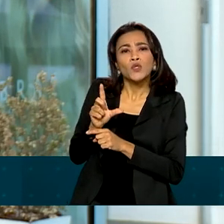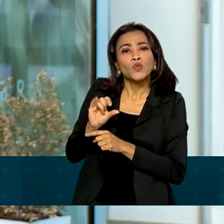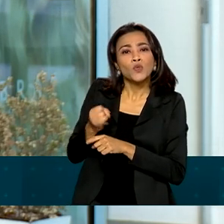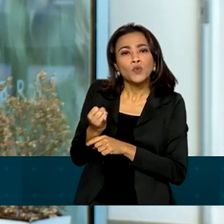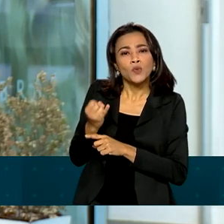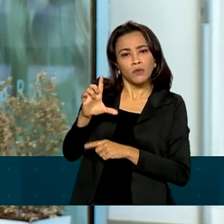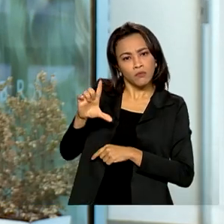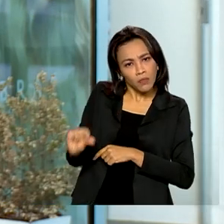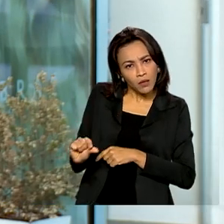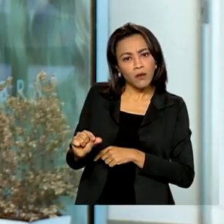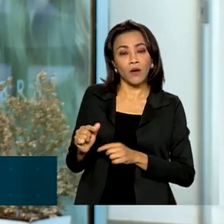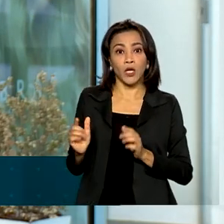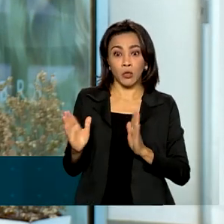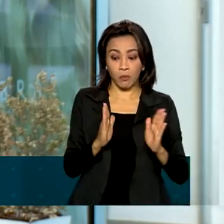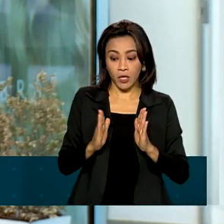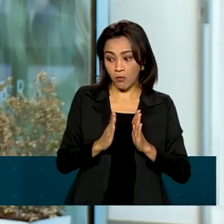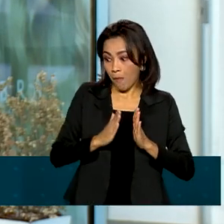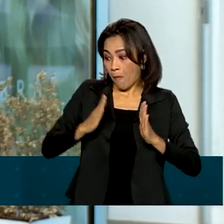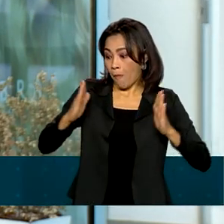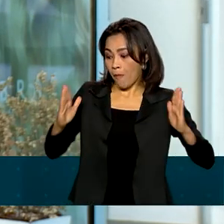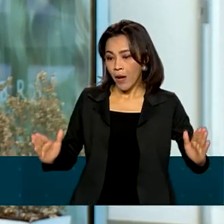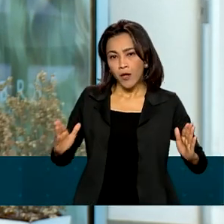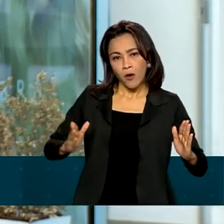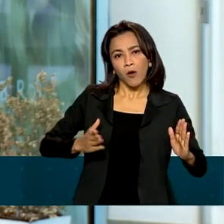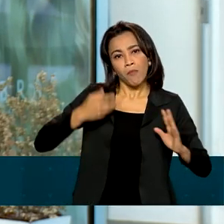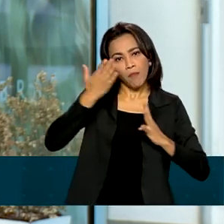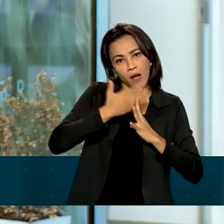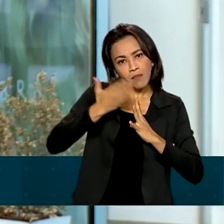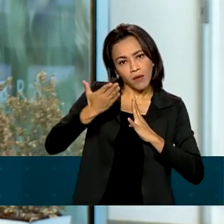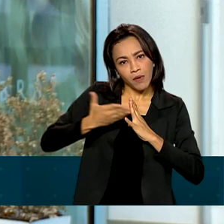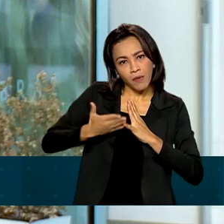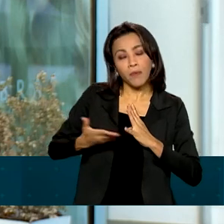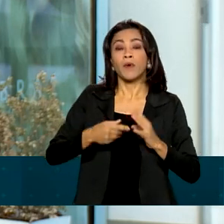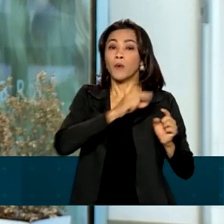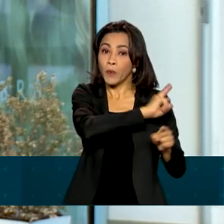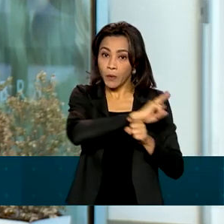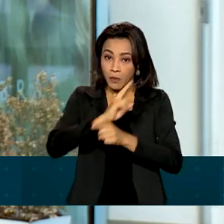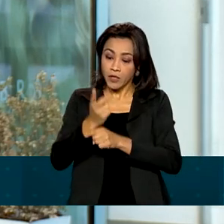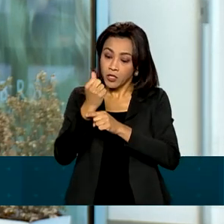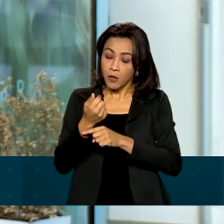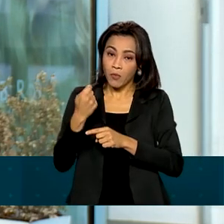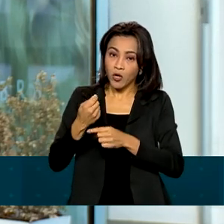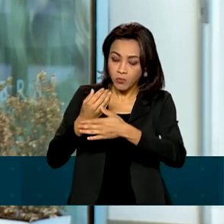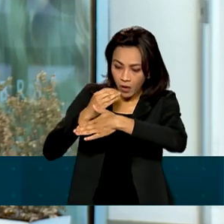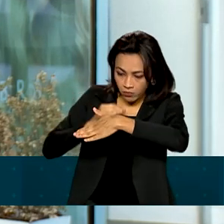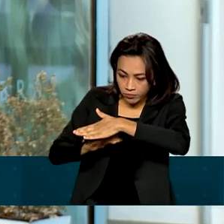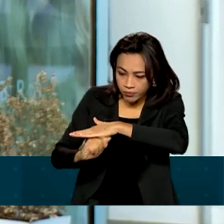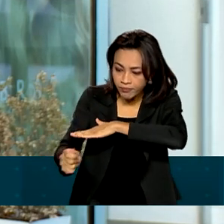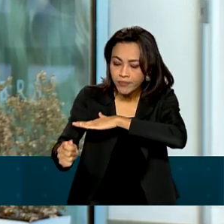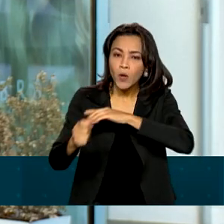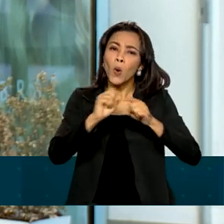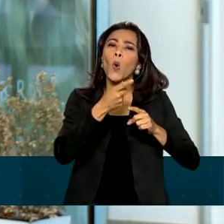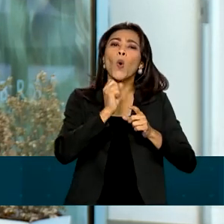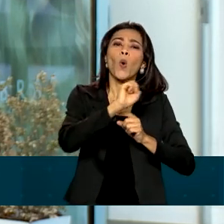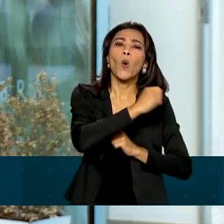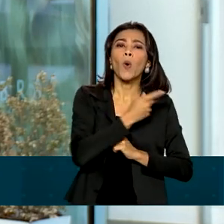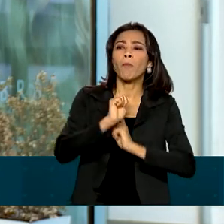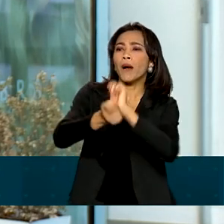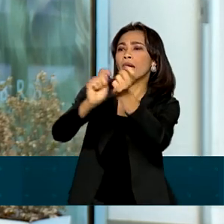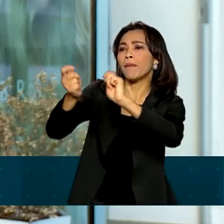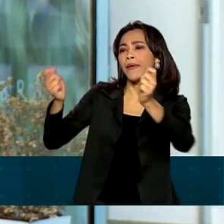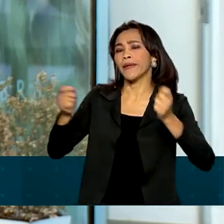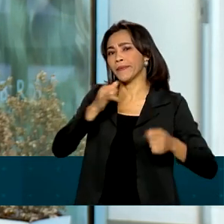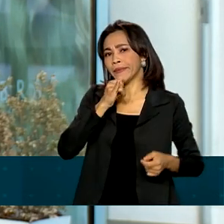baixos e prazo maior para começar a pagar. O crédito pode ser usado para investimentos ou para o pagamento de despesas, como